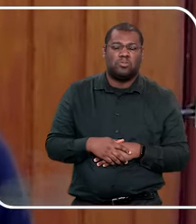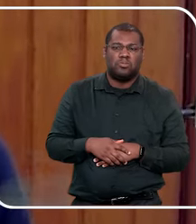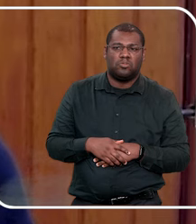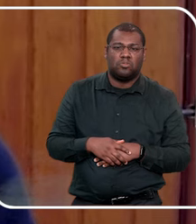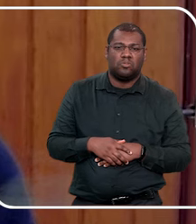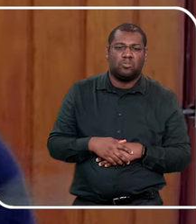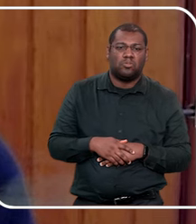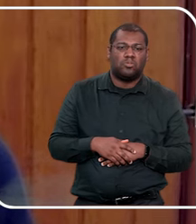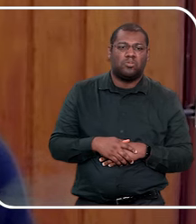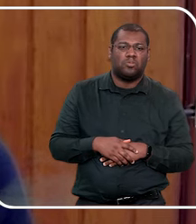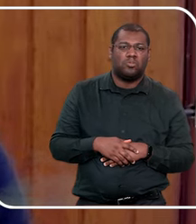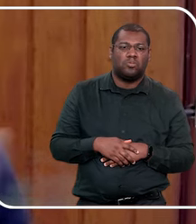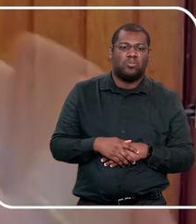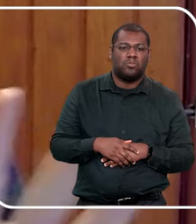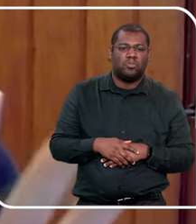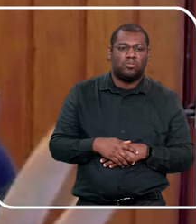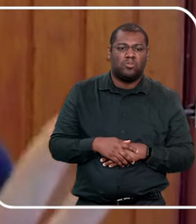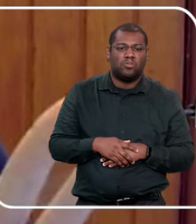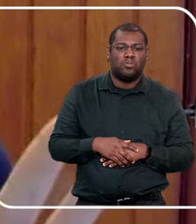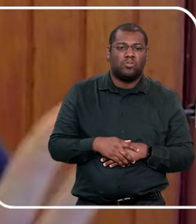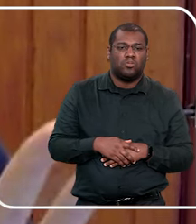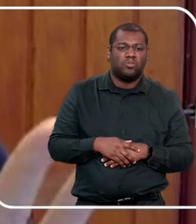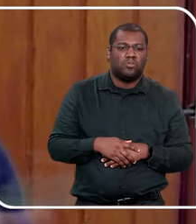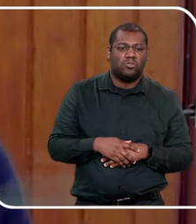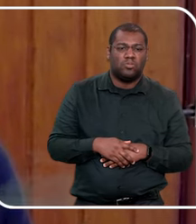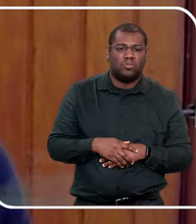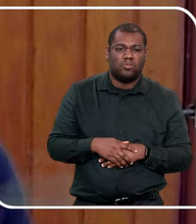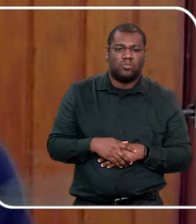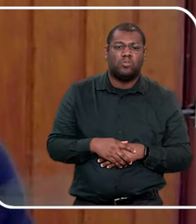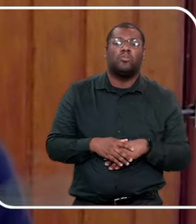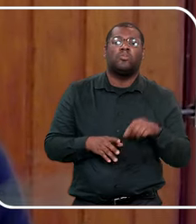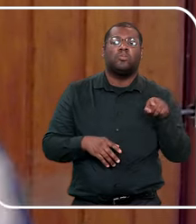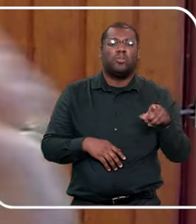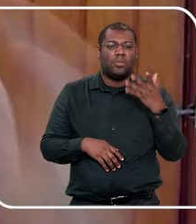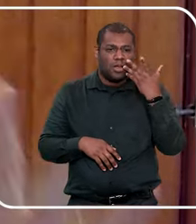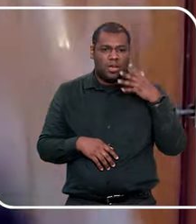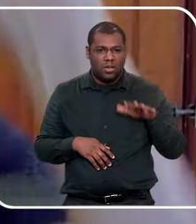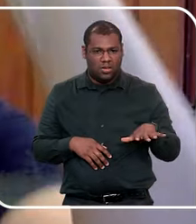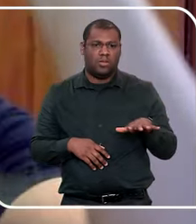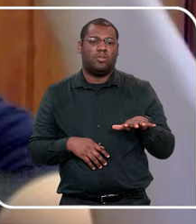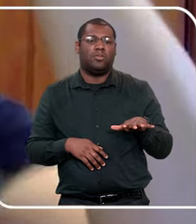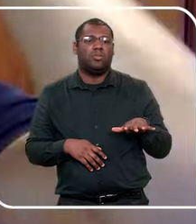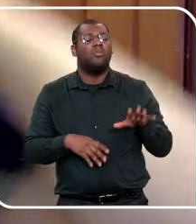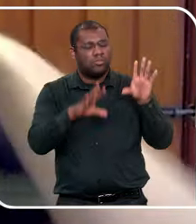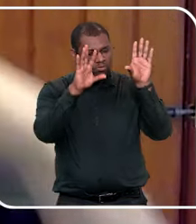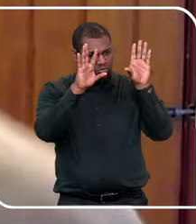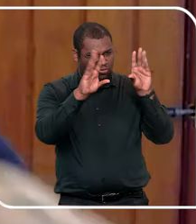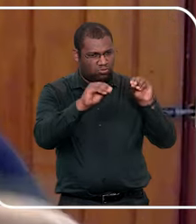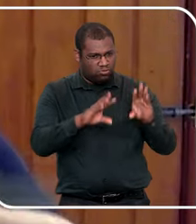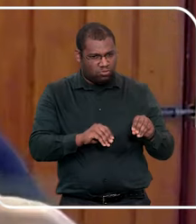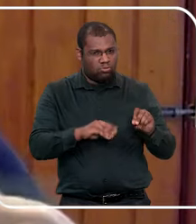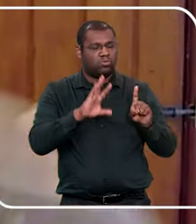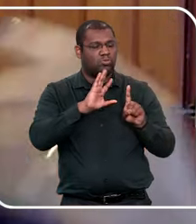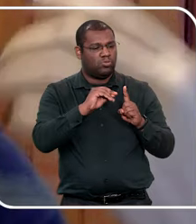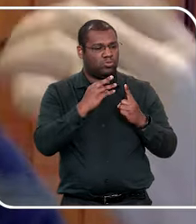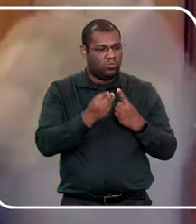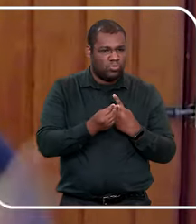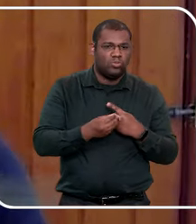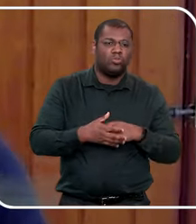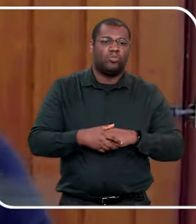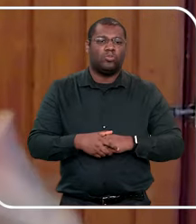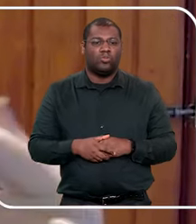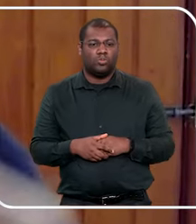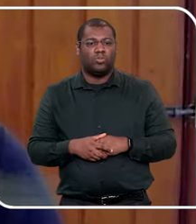chega a ser pornografia, porque com criança nunca é pornografia, tá? É sempre abuso, violência e crime. Então, eles, quando ele começa a